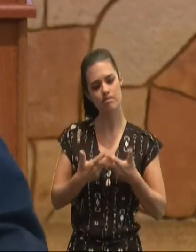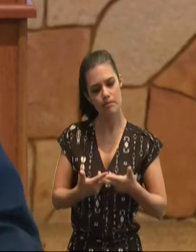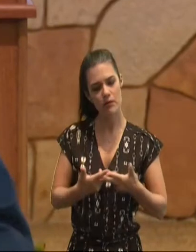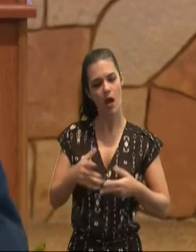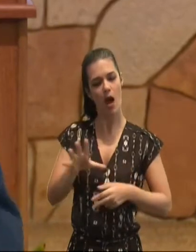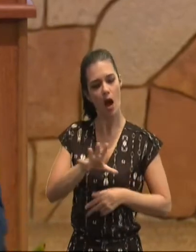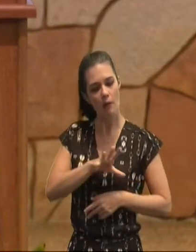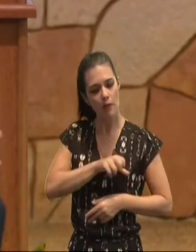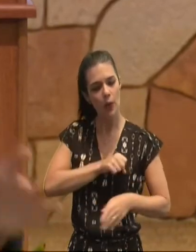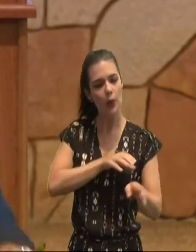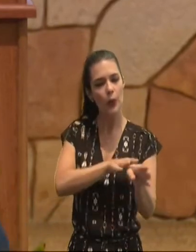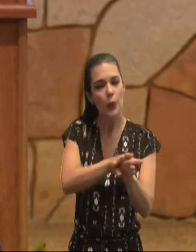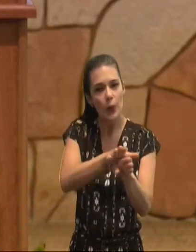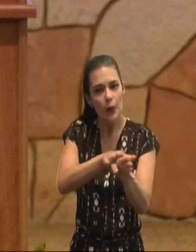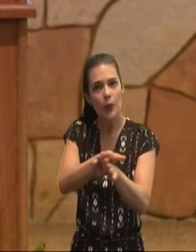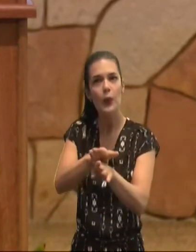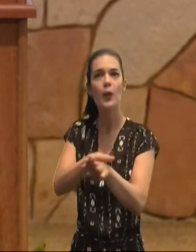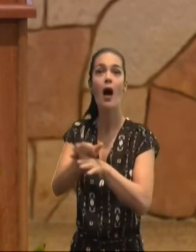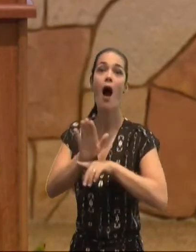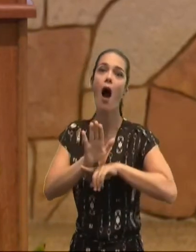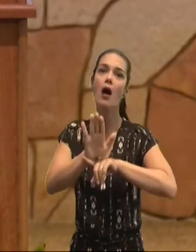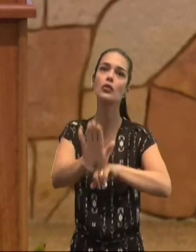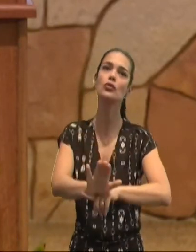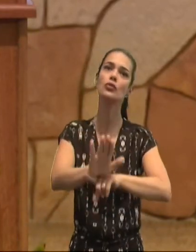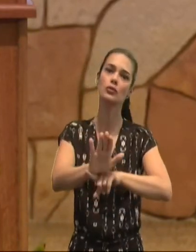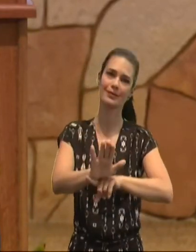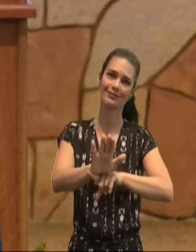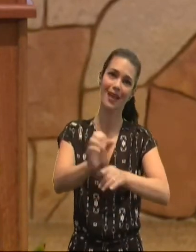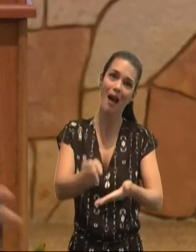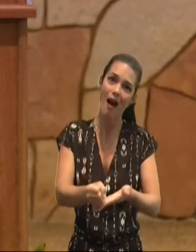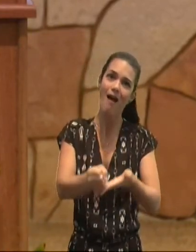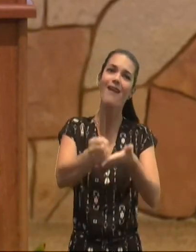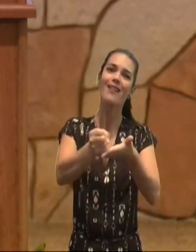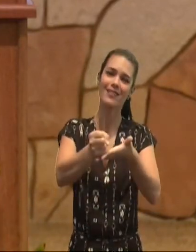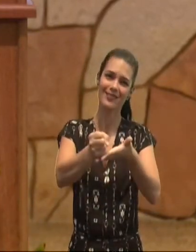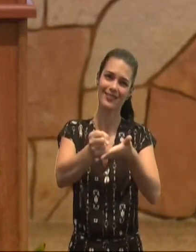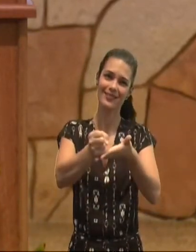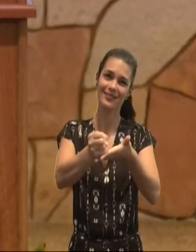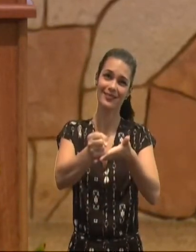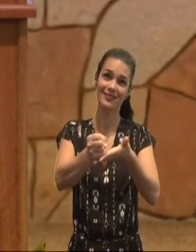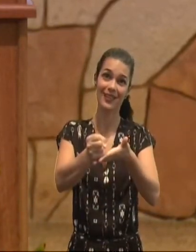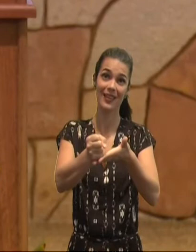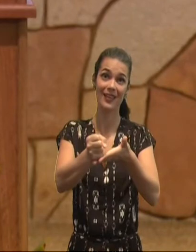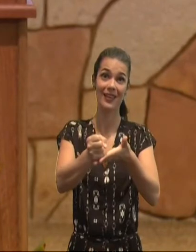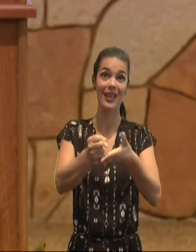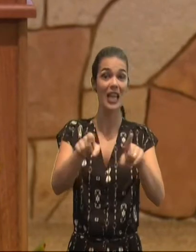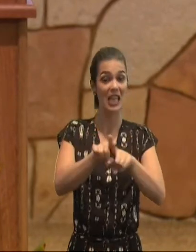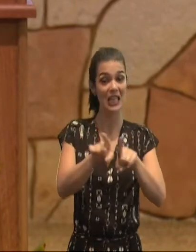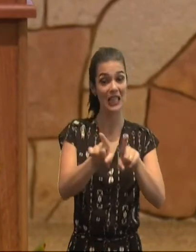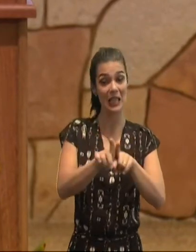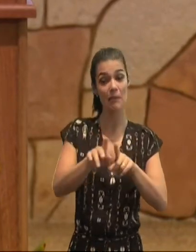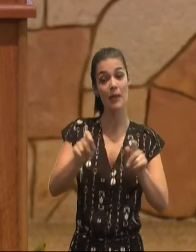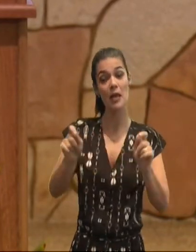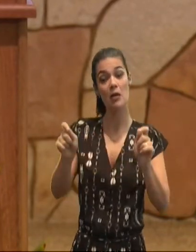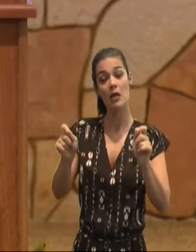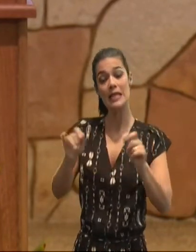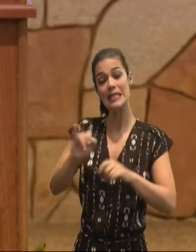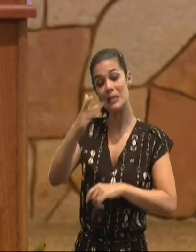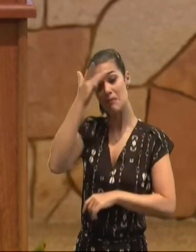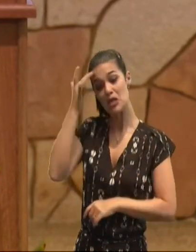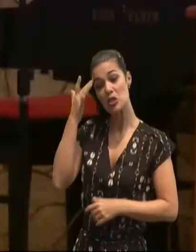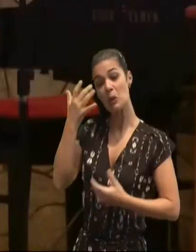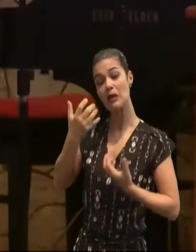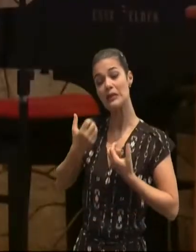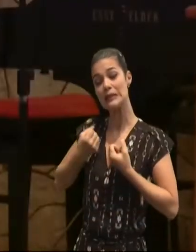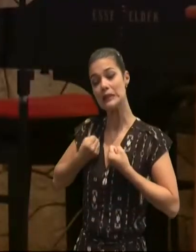restaurando, os irmãos, mas, auxiliando, os irmãos, que estão, sobrecarregados, Paulo fala, de um fardo aqui, e